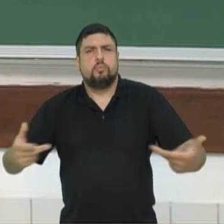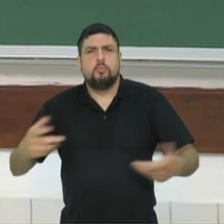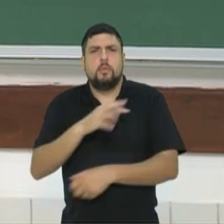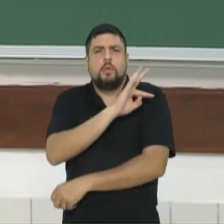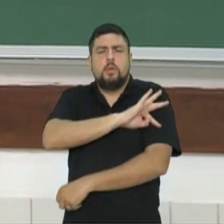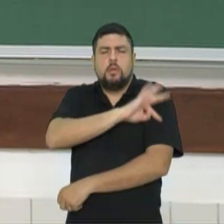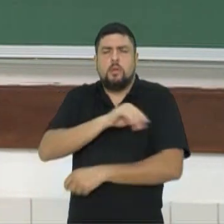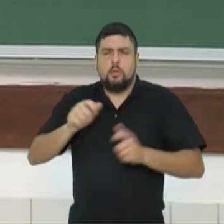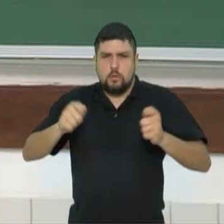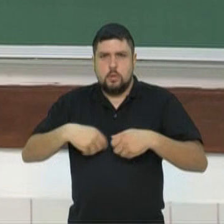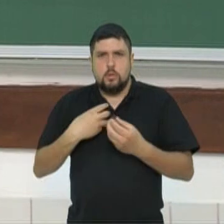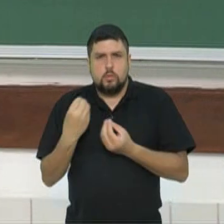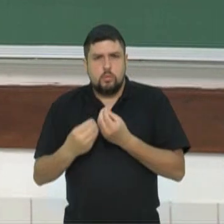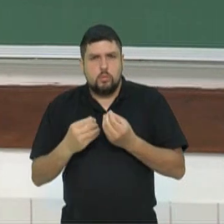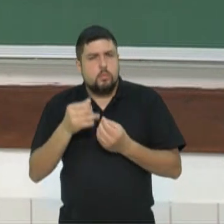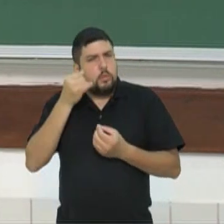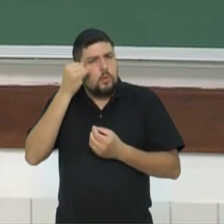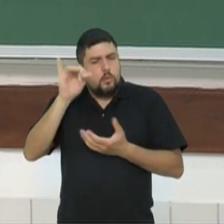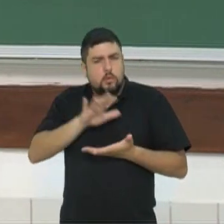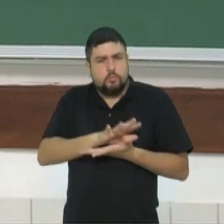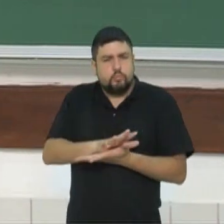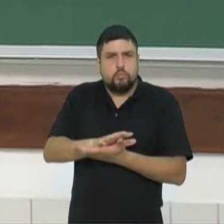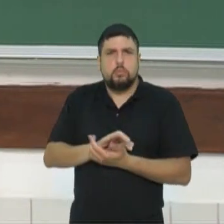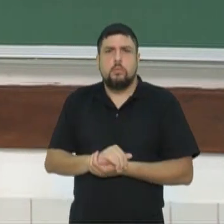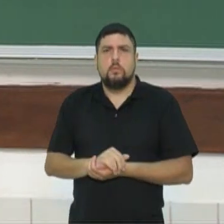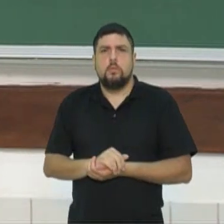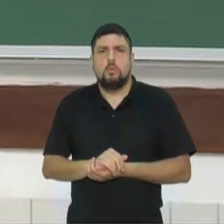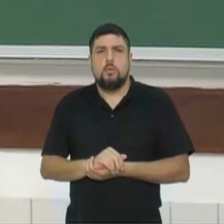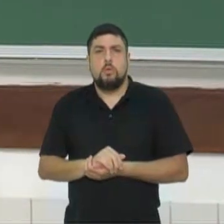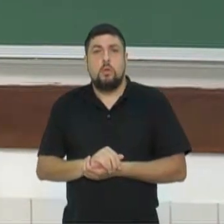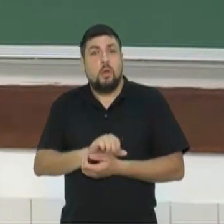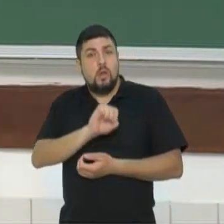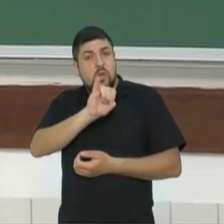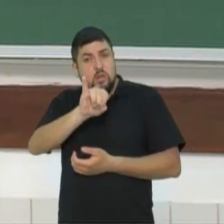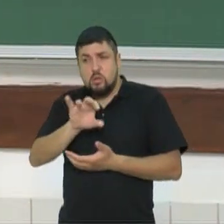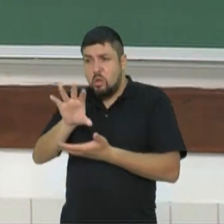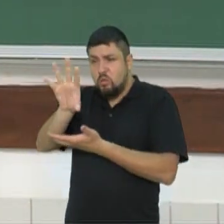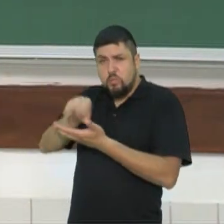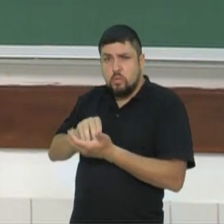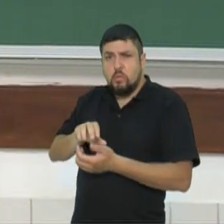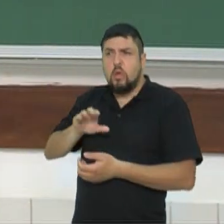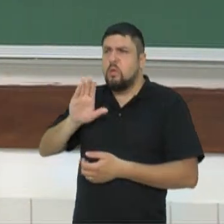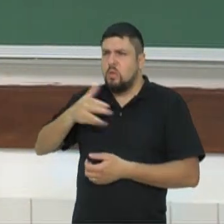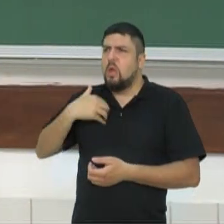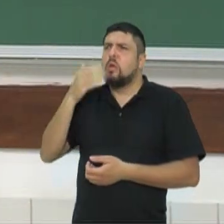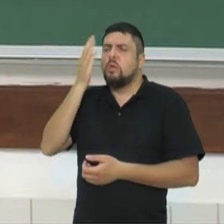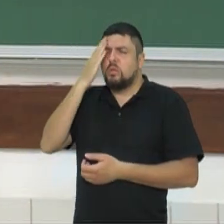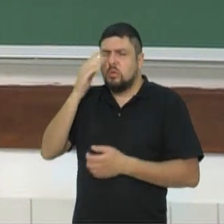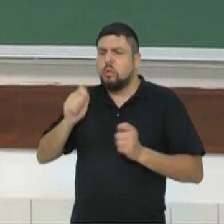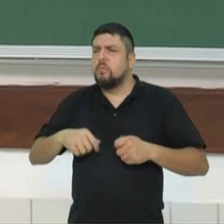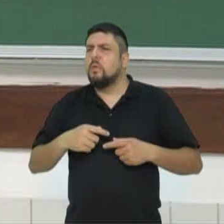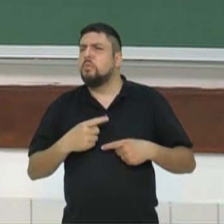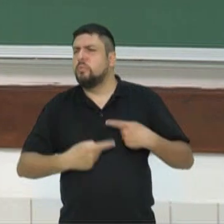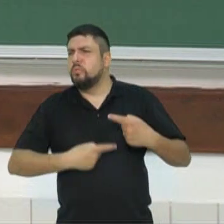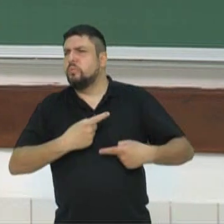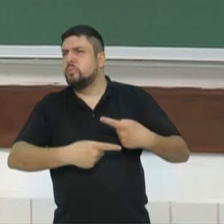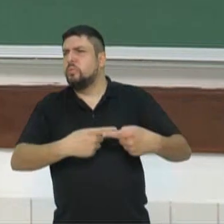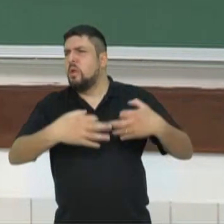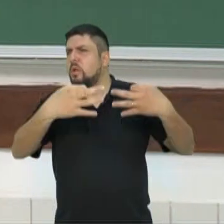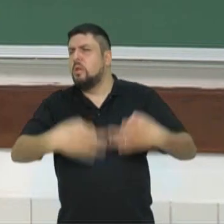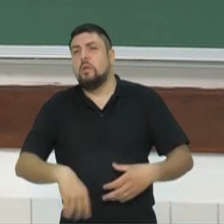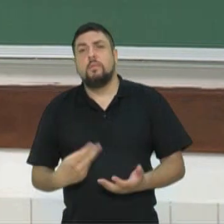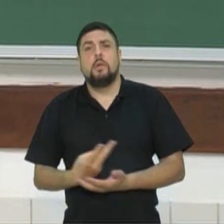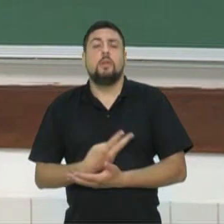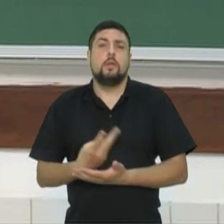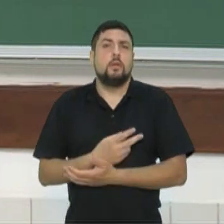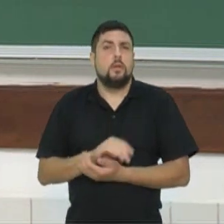feita. Vai atrás. Você ficar replicando essas técnicas, ah, eu já sei fazer assim, sempre deu certo, é um erro, é um